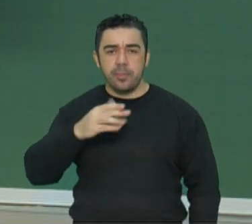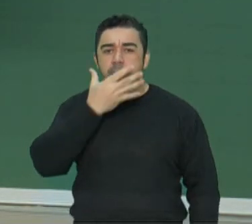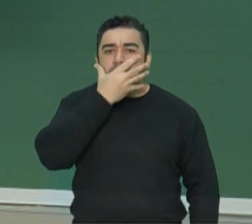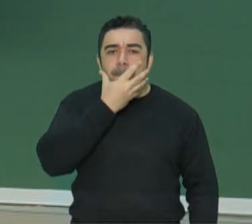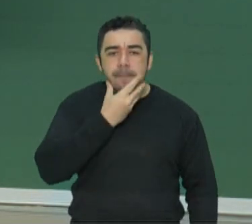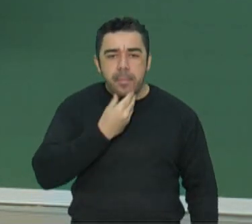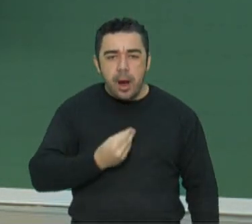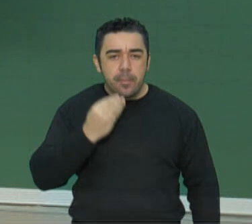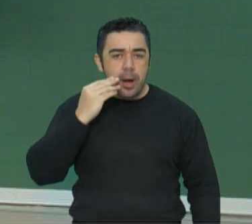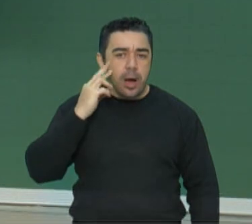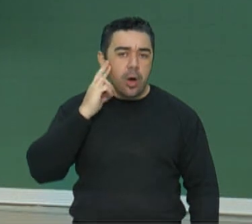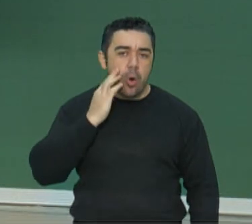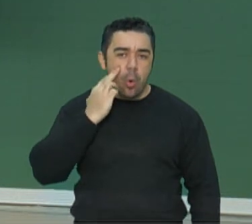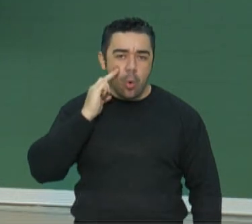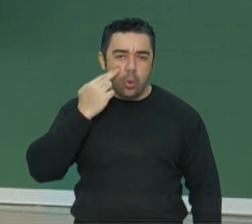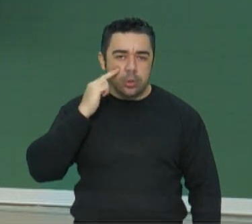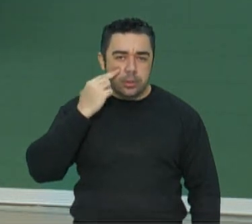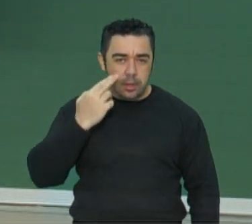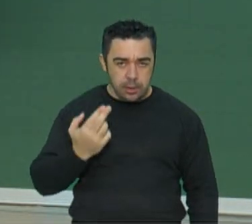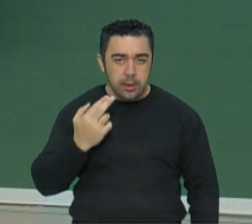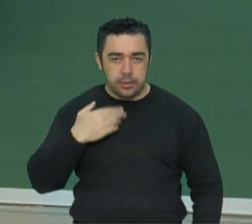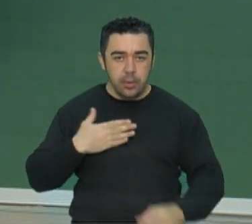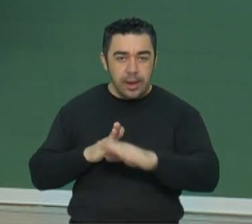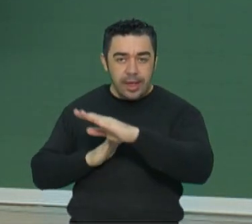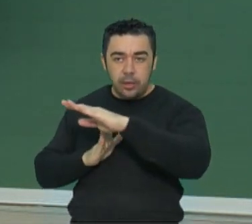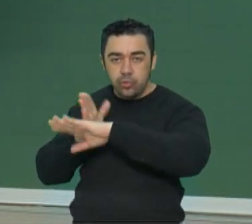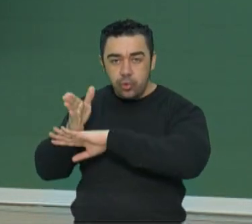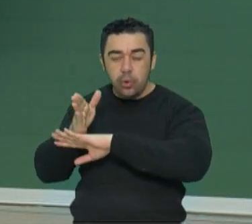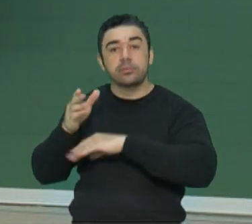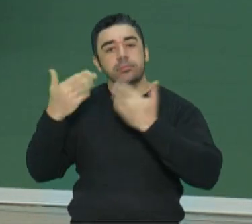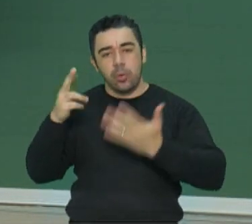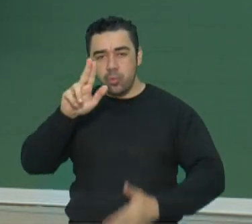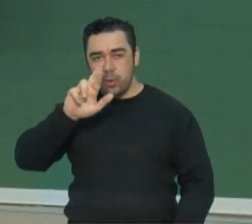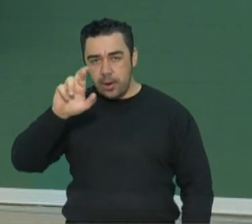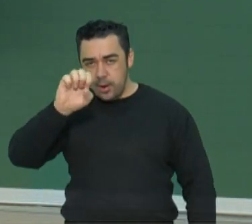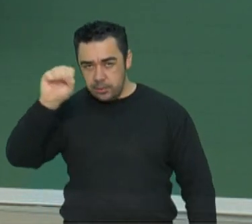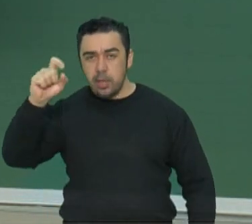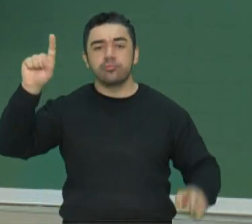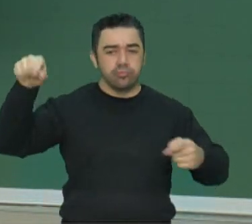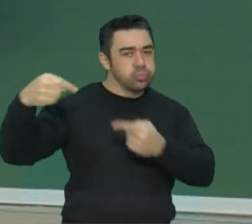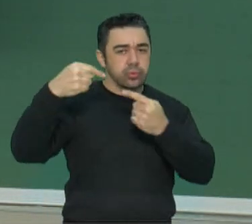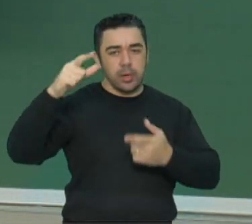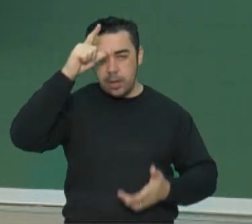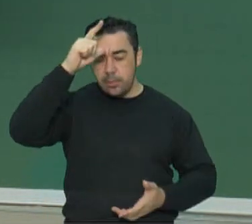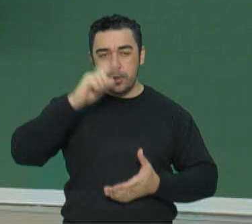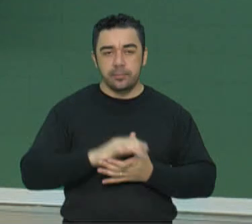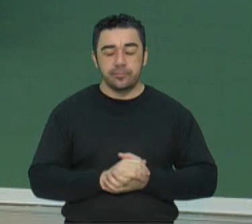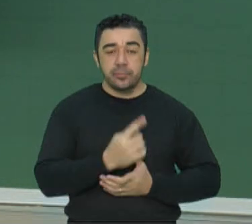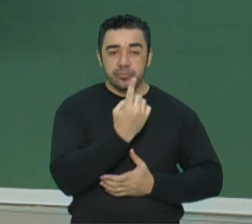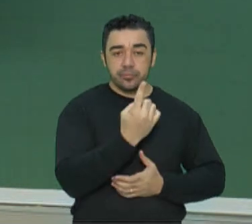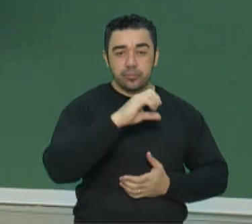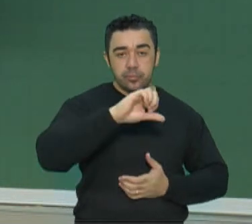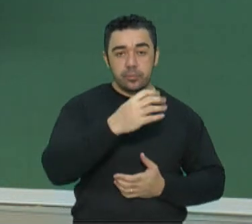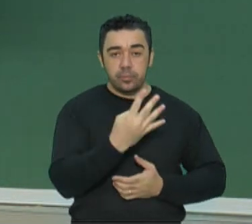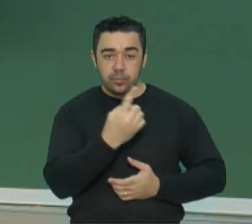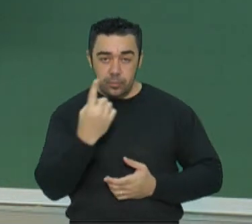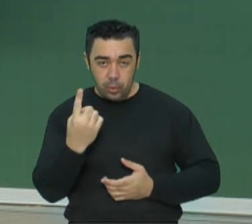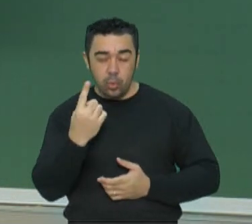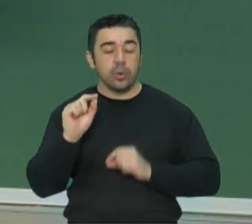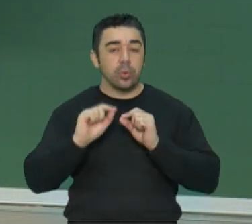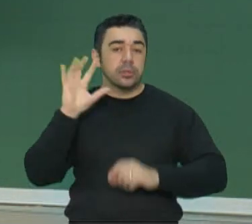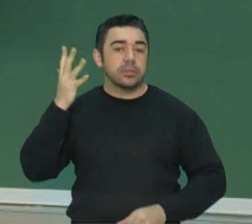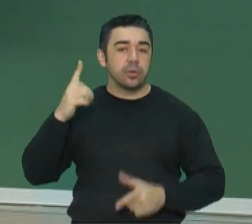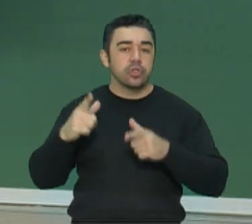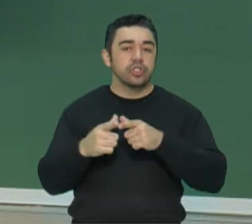a União Soviética entrou na guerra contra a Alemanha. Em 7 de dezembro de 1941, o Japão atacou a base